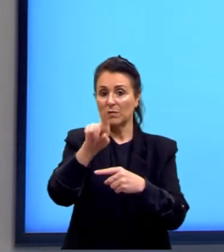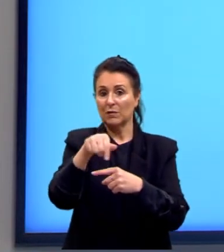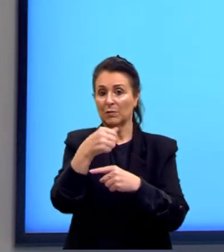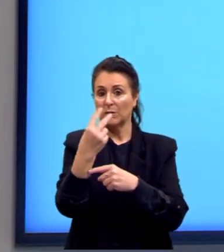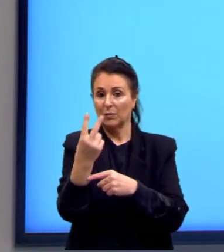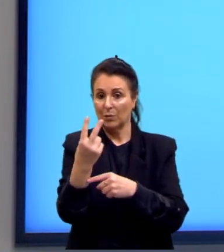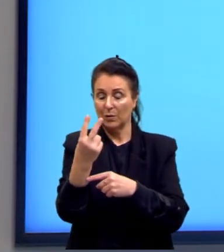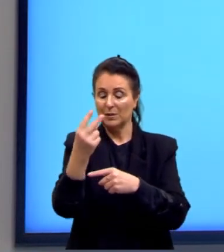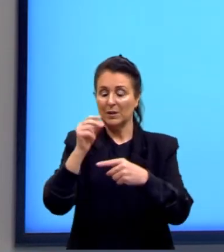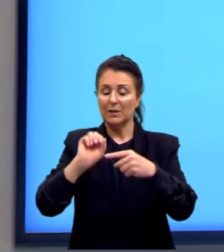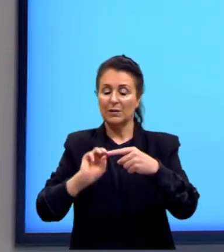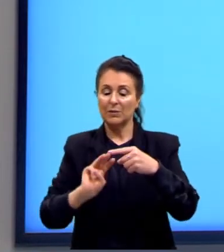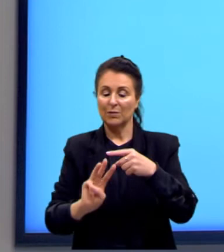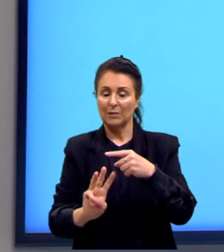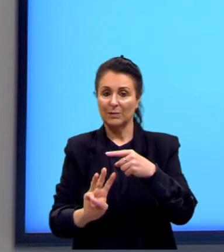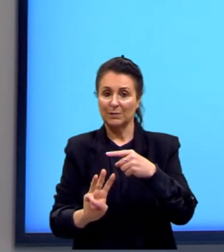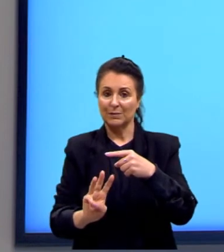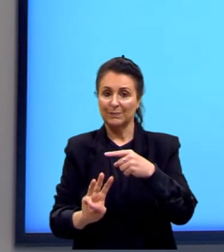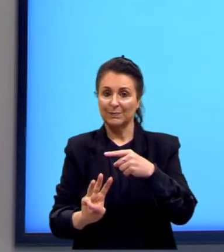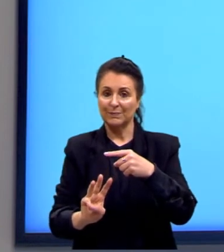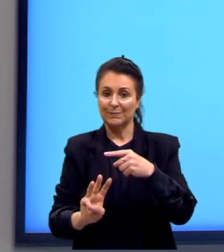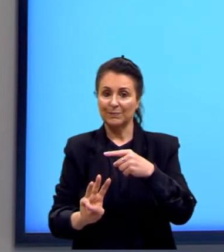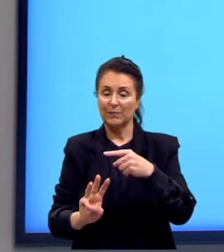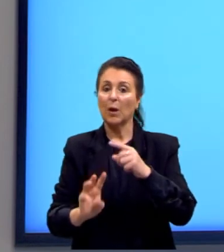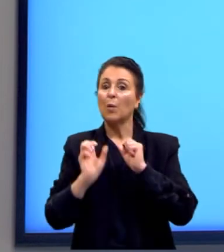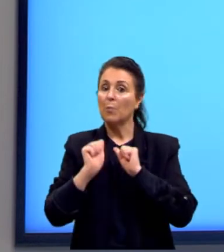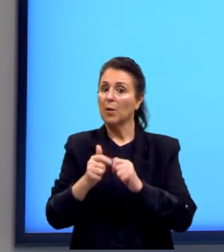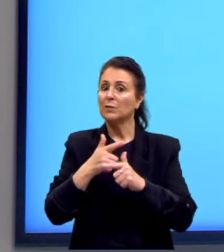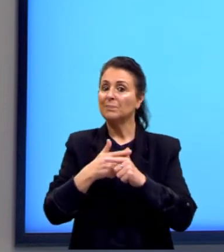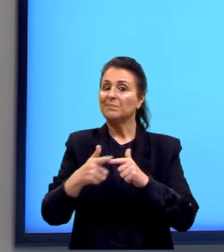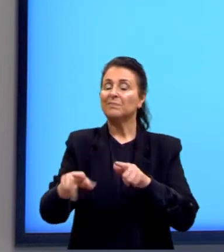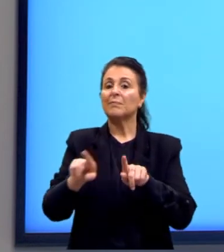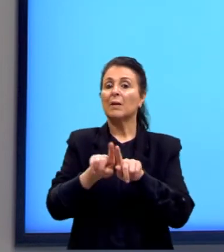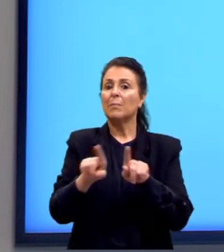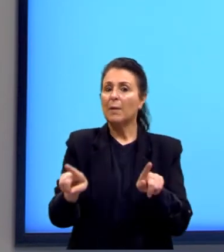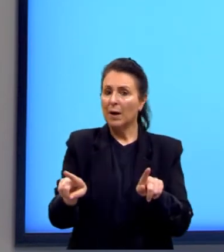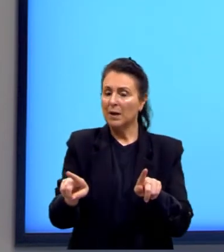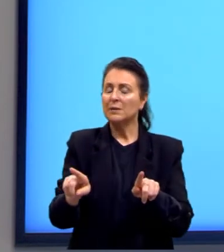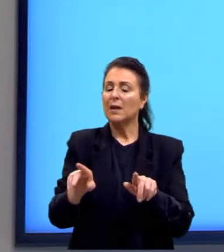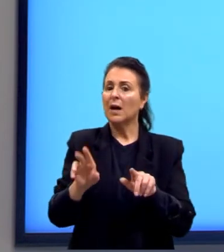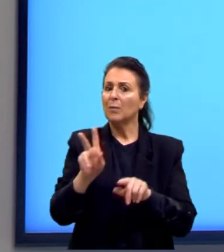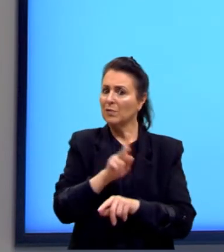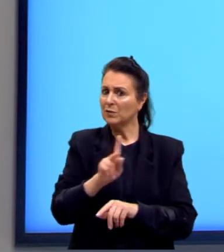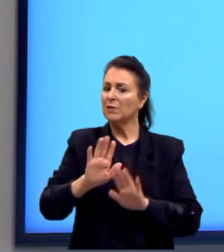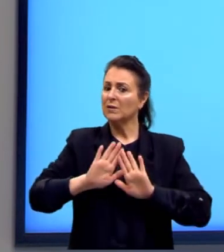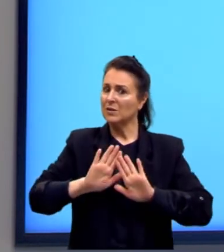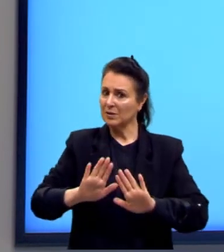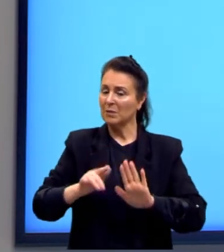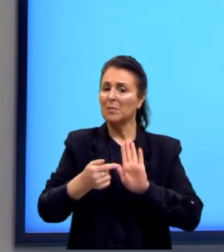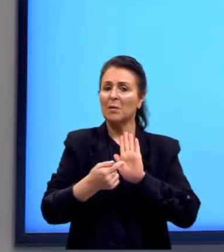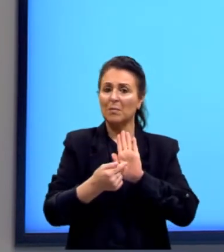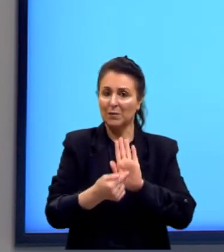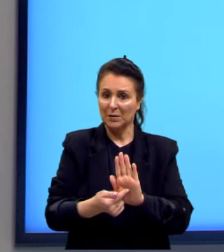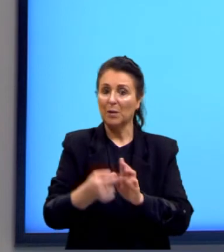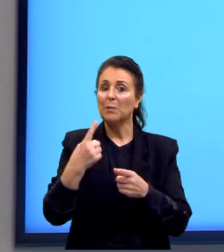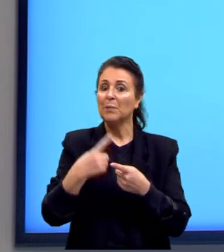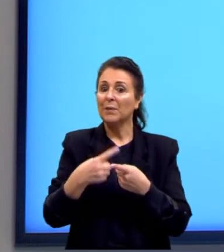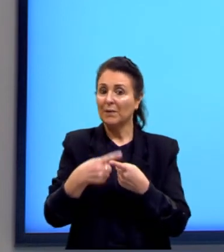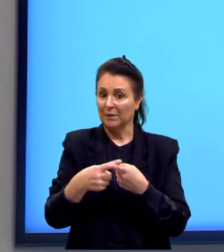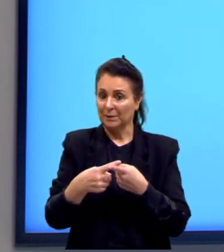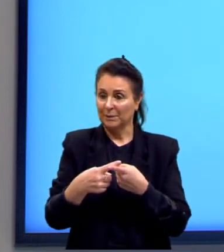sobre 3. Aqui poderia ser dividido, mas eu vou deixar nesse formato e vou mostrar para vocês o porquê.